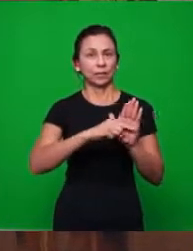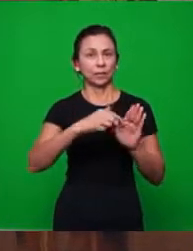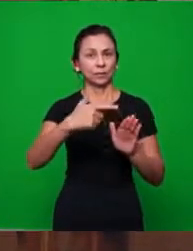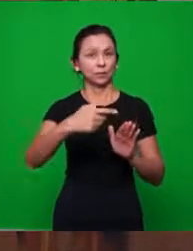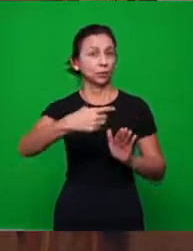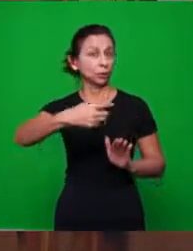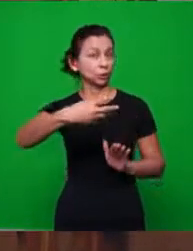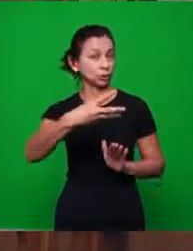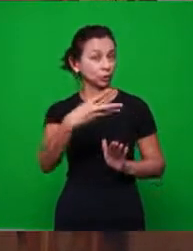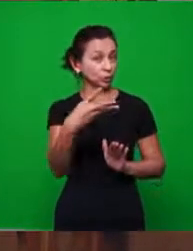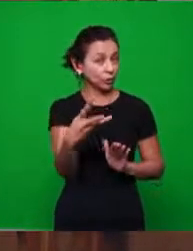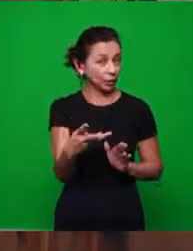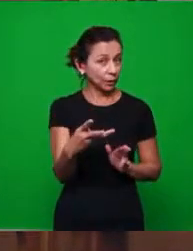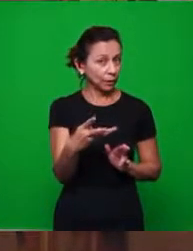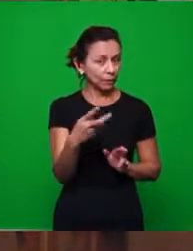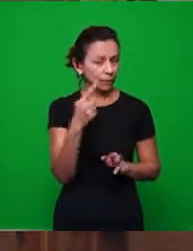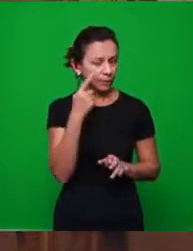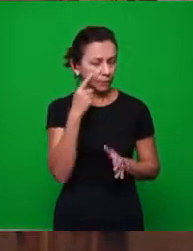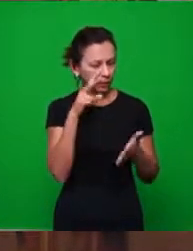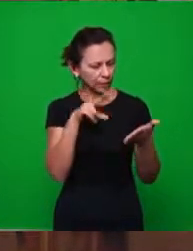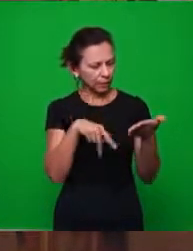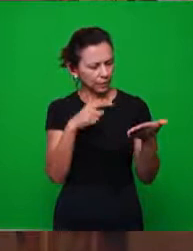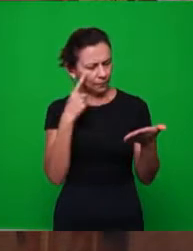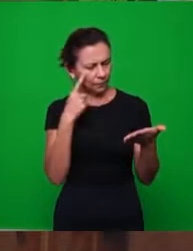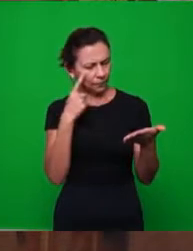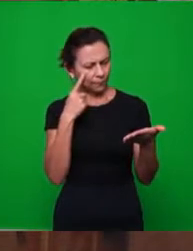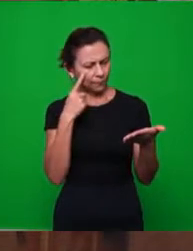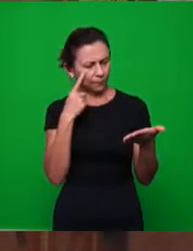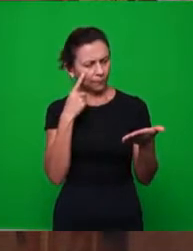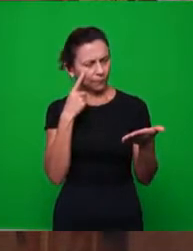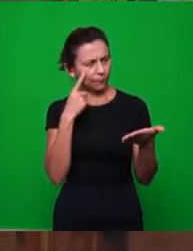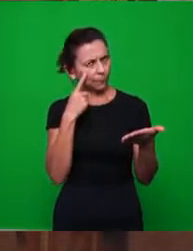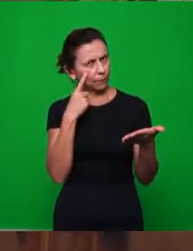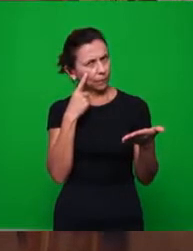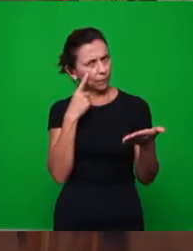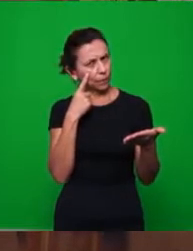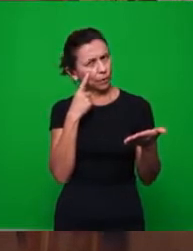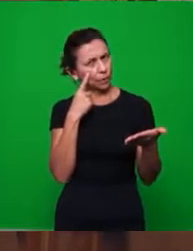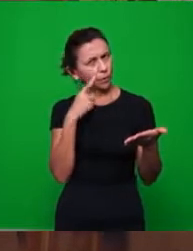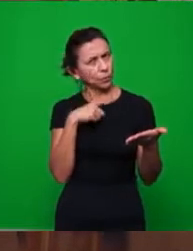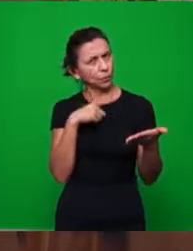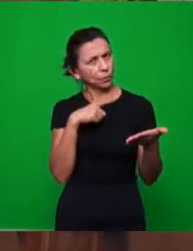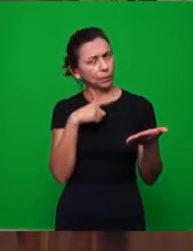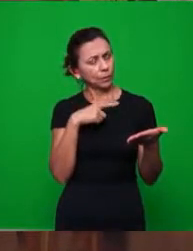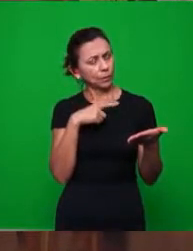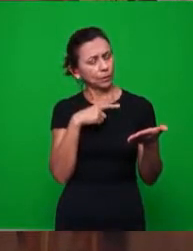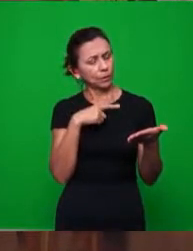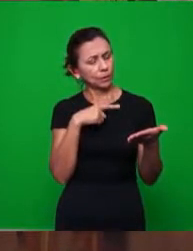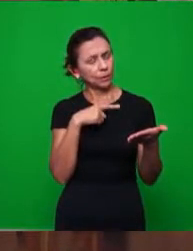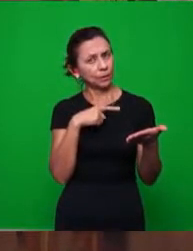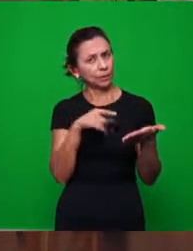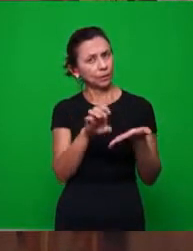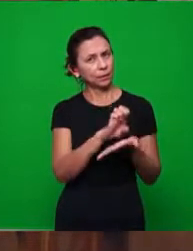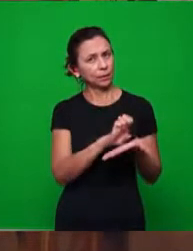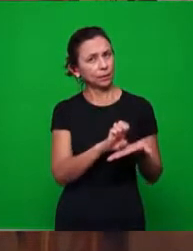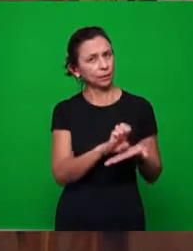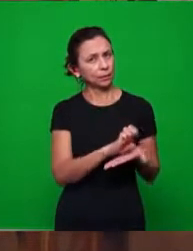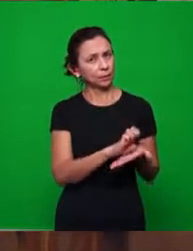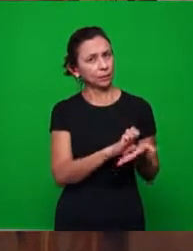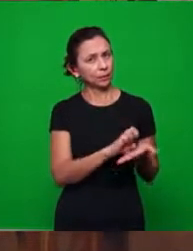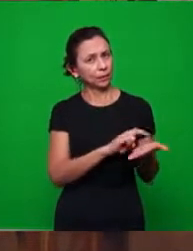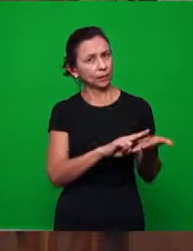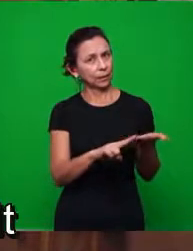que está na carta de Éfeso. Onde está o versículo que fala, que faz